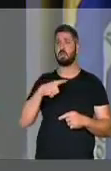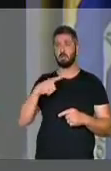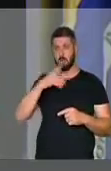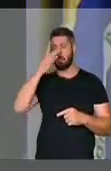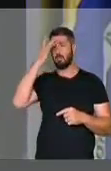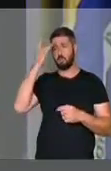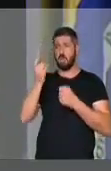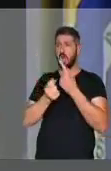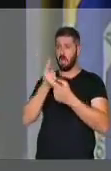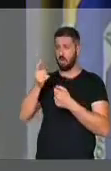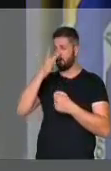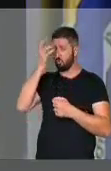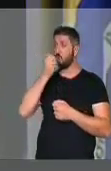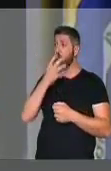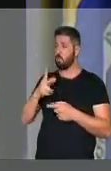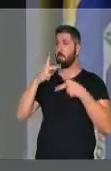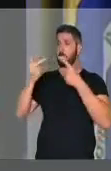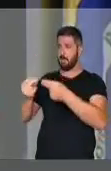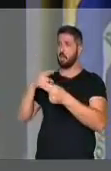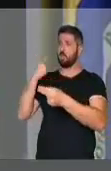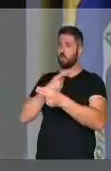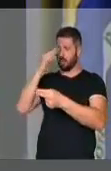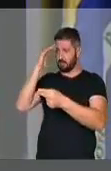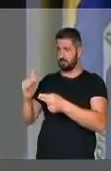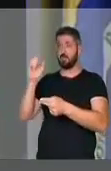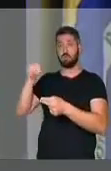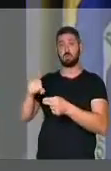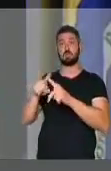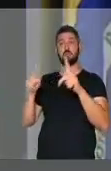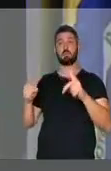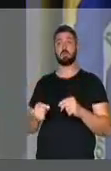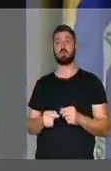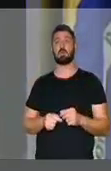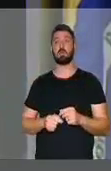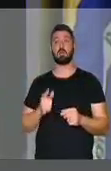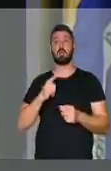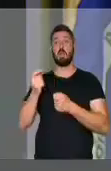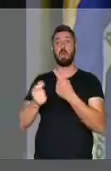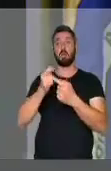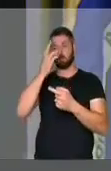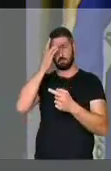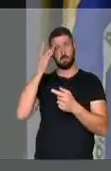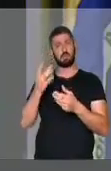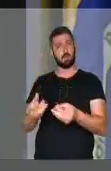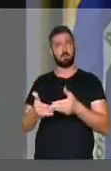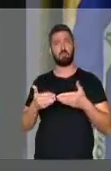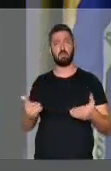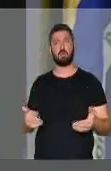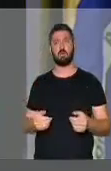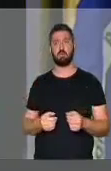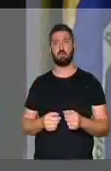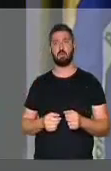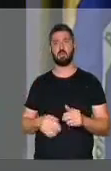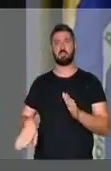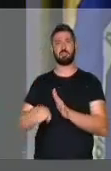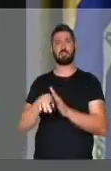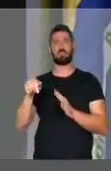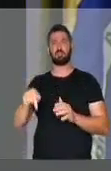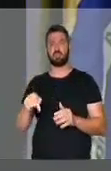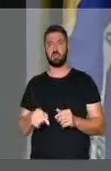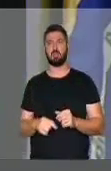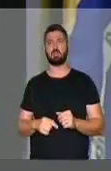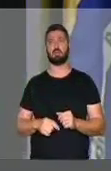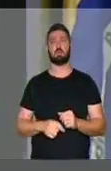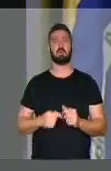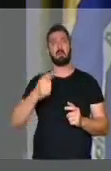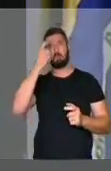alguns petistas aí que são bons que merecem o nosso respeito. Mas tem umas pessoas, tem umas pessoas que chegam aqui e falam as